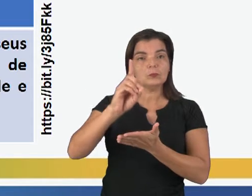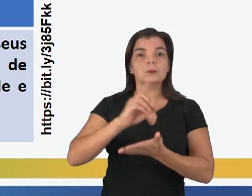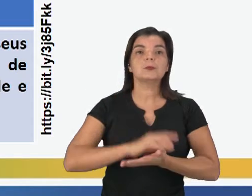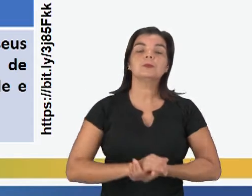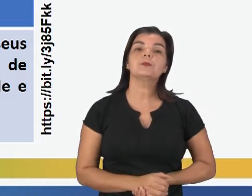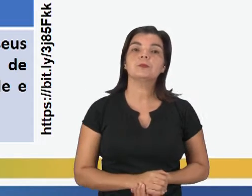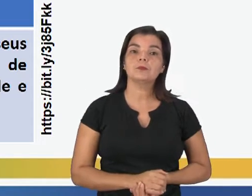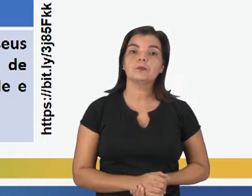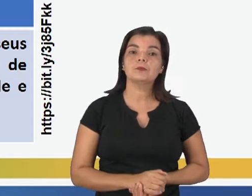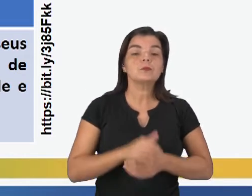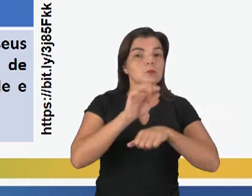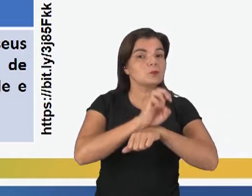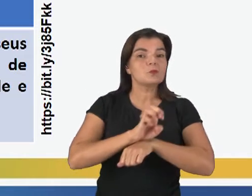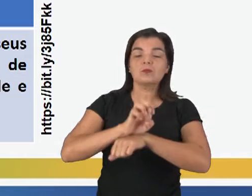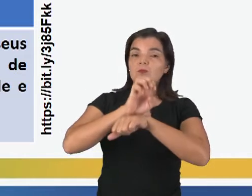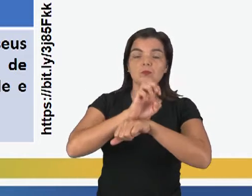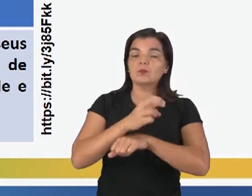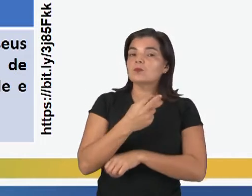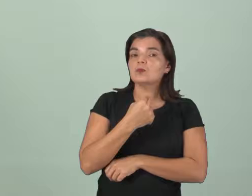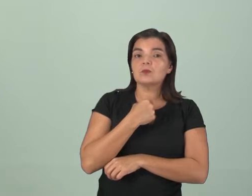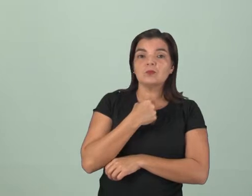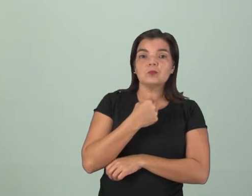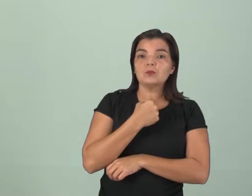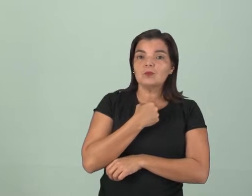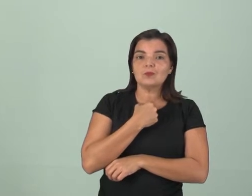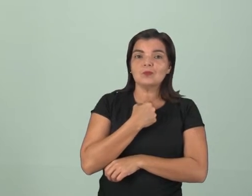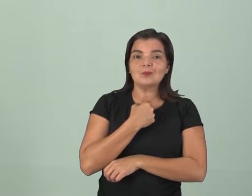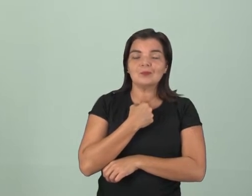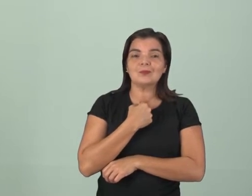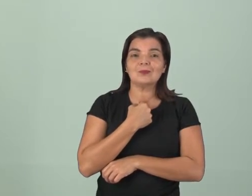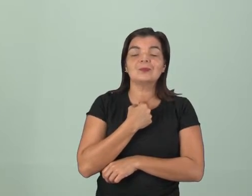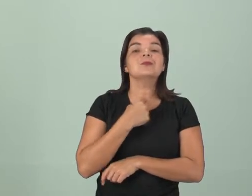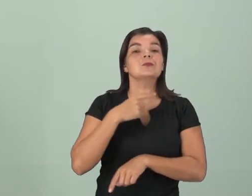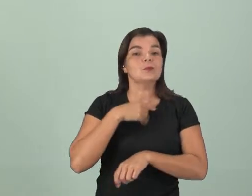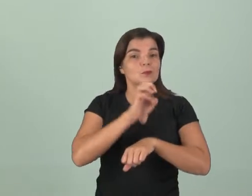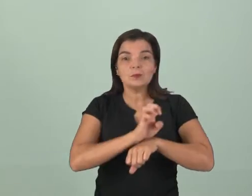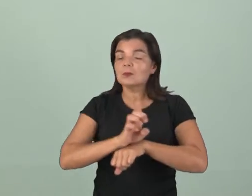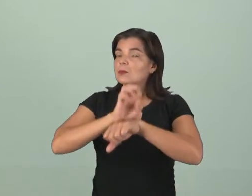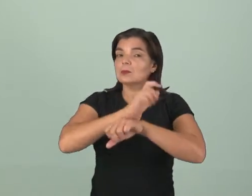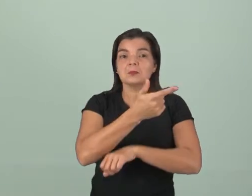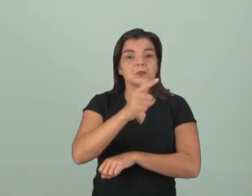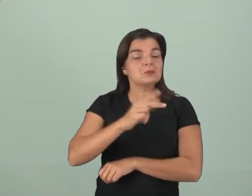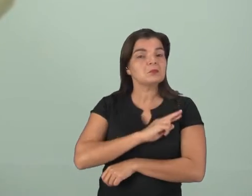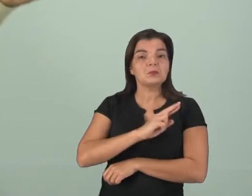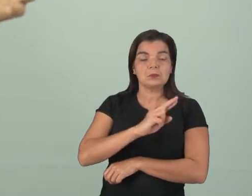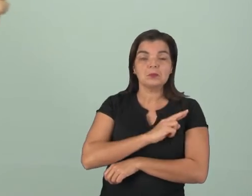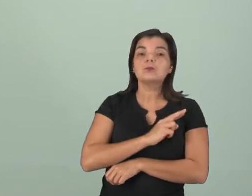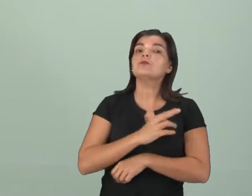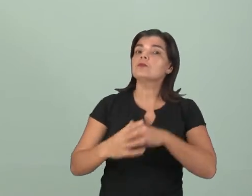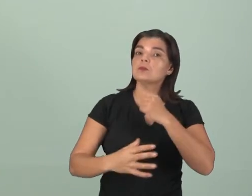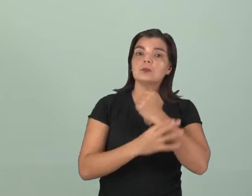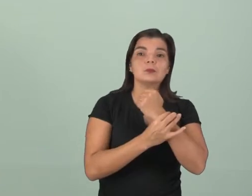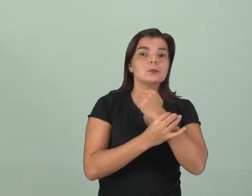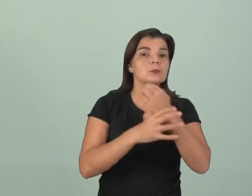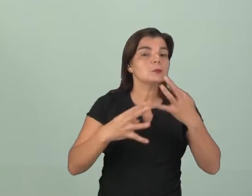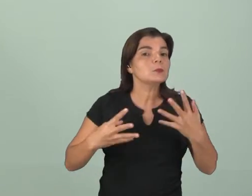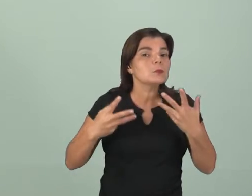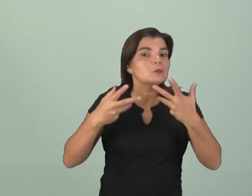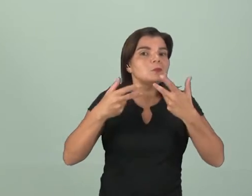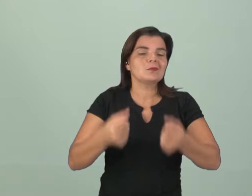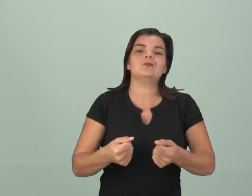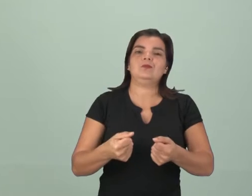liturgias. O Estado não tem religião. Ele garante a todas as religiões a